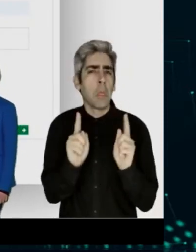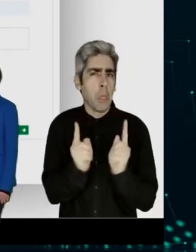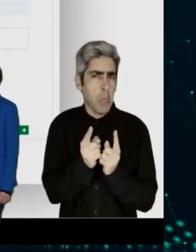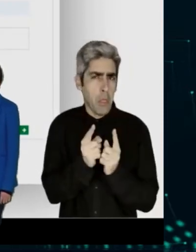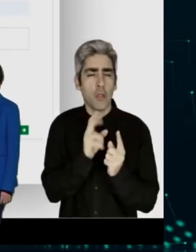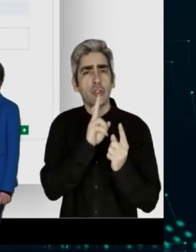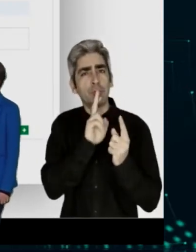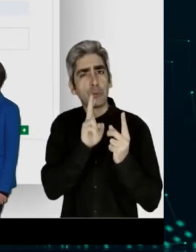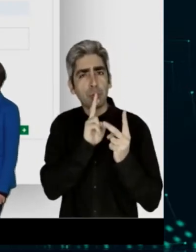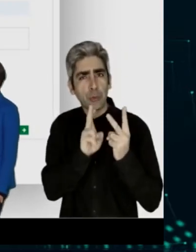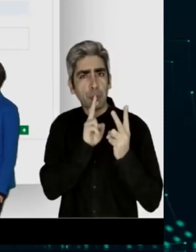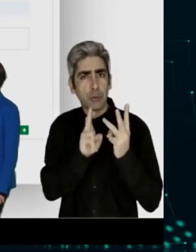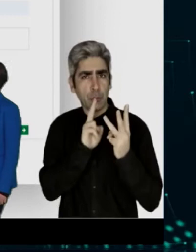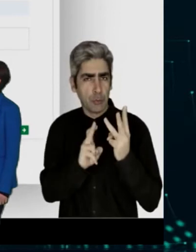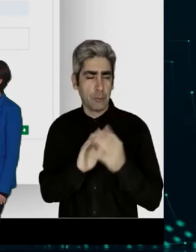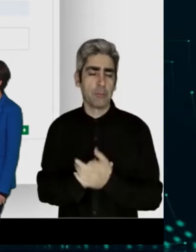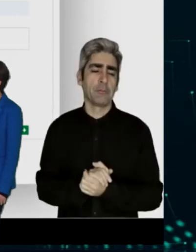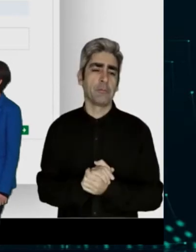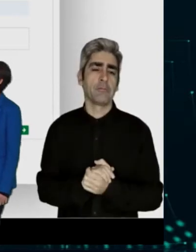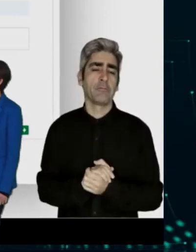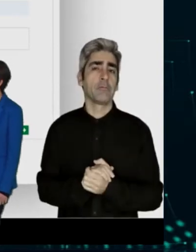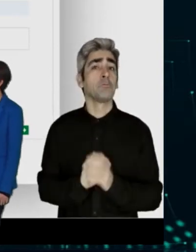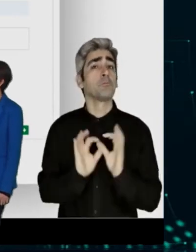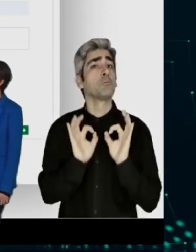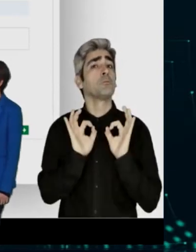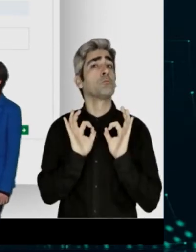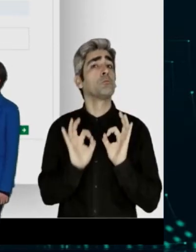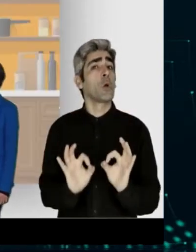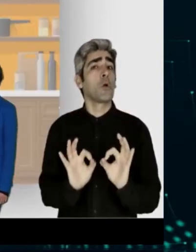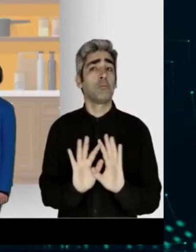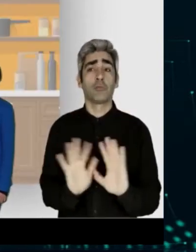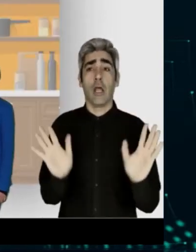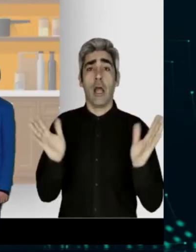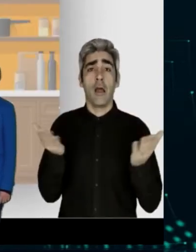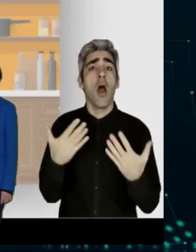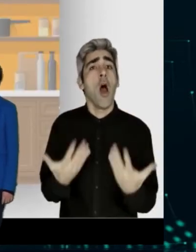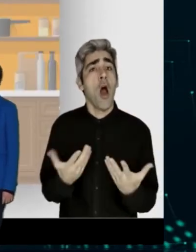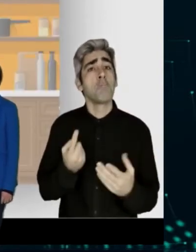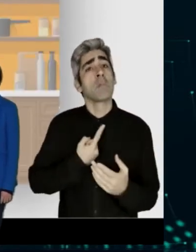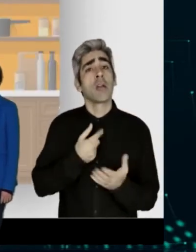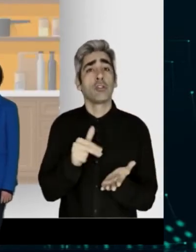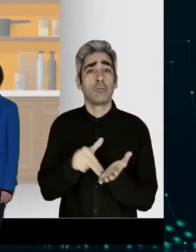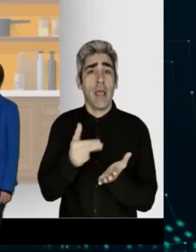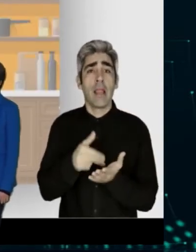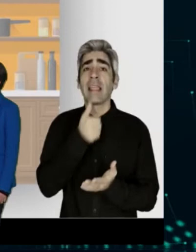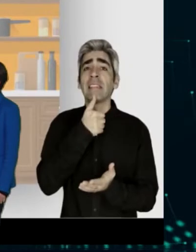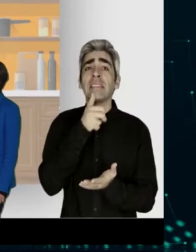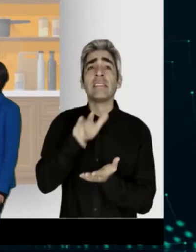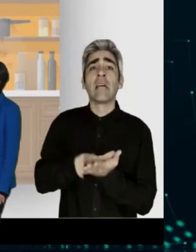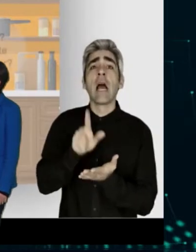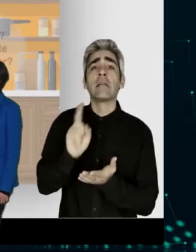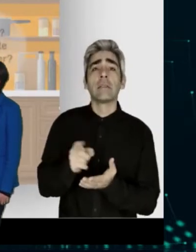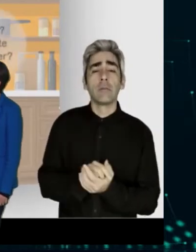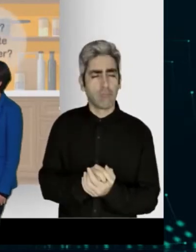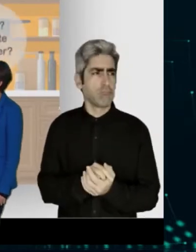presentes as questões da segurança da informação, da performance do sistema, da acessibilidade e da usabilidade. Privilegiámos a